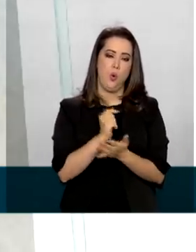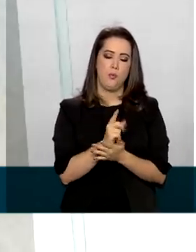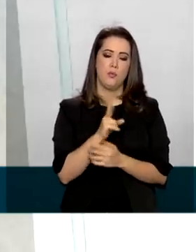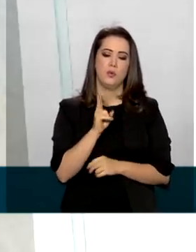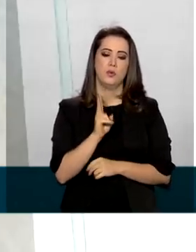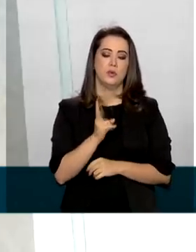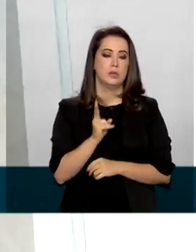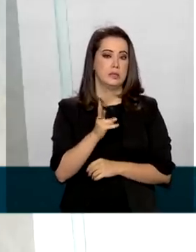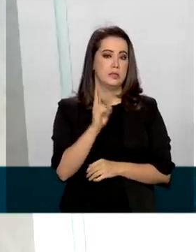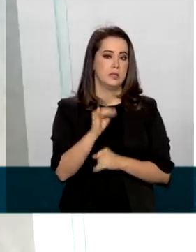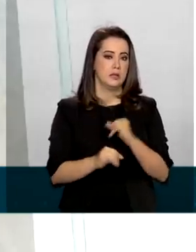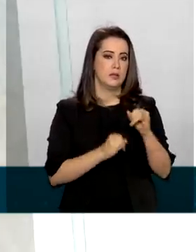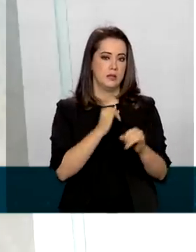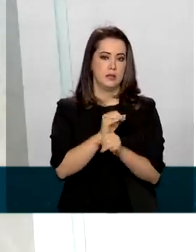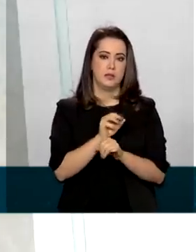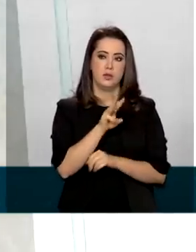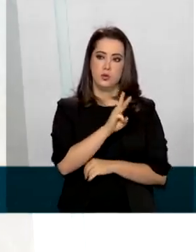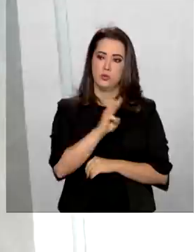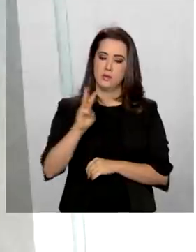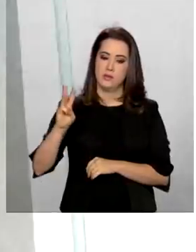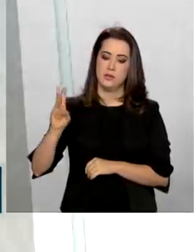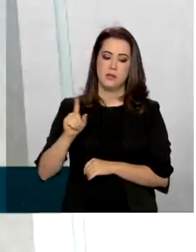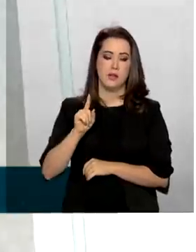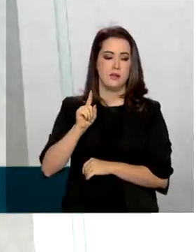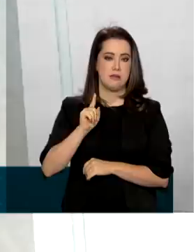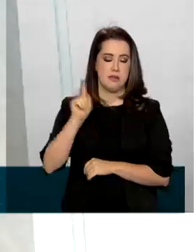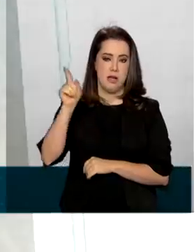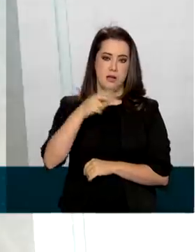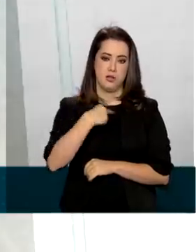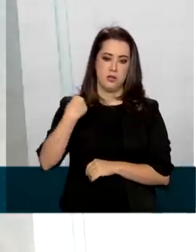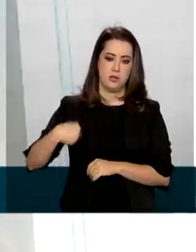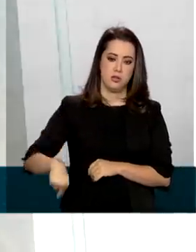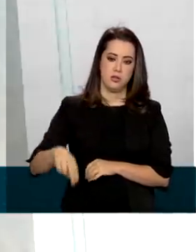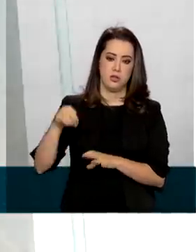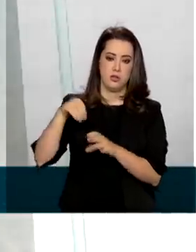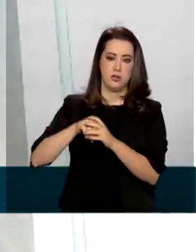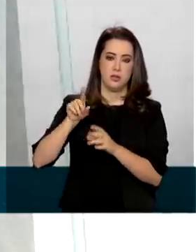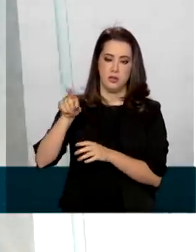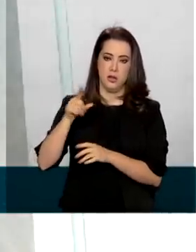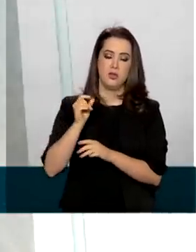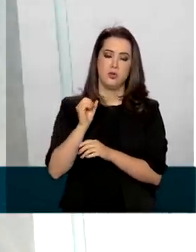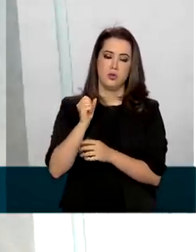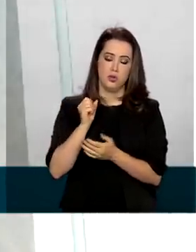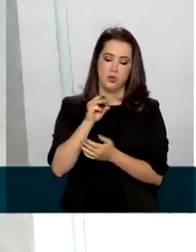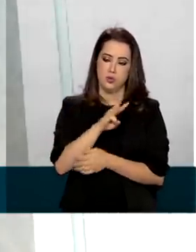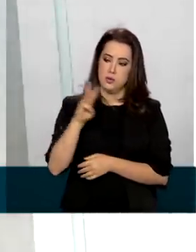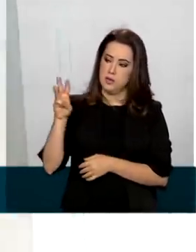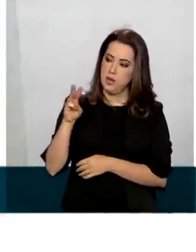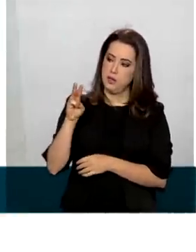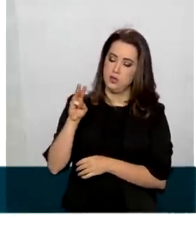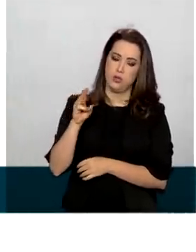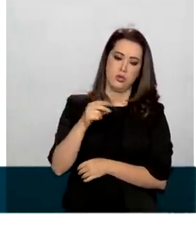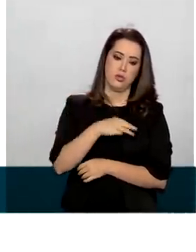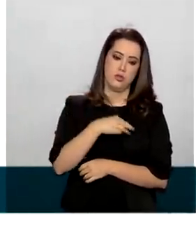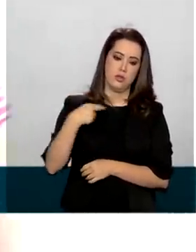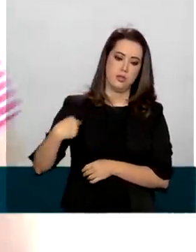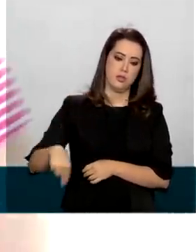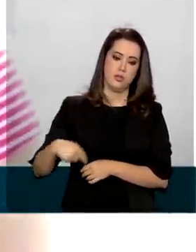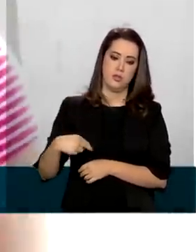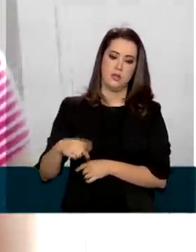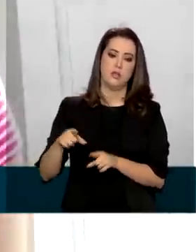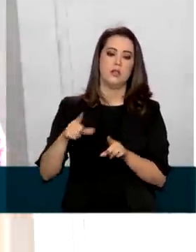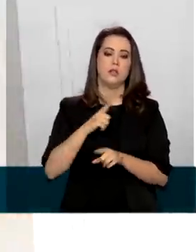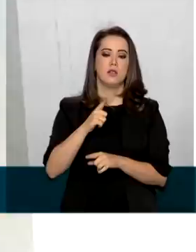assídua, num site chinês. E dentro desse site chinês, você pode ter lojas